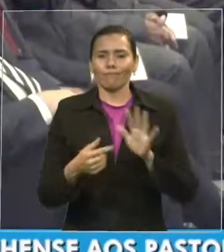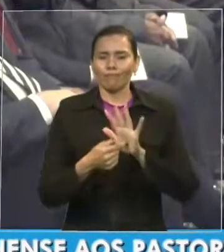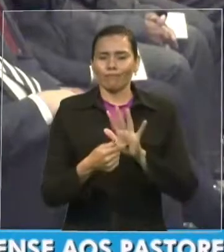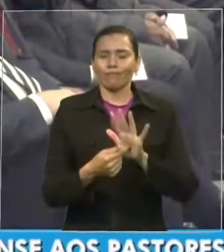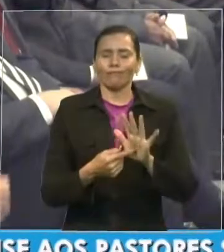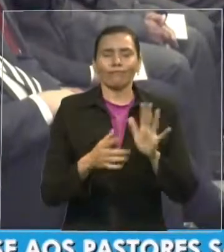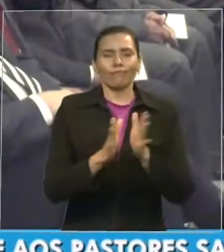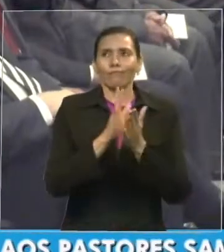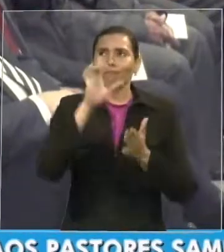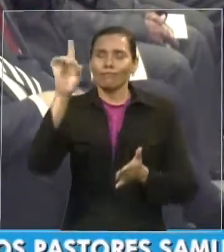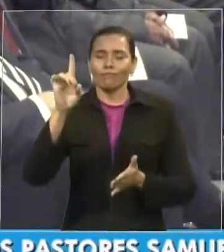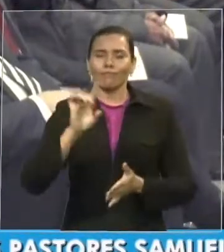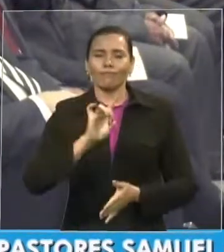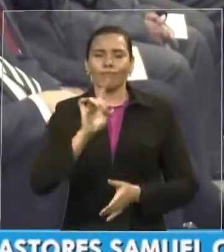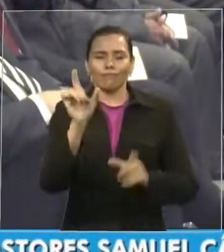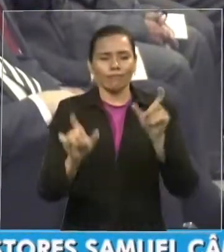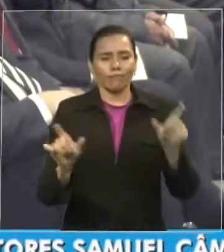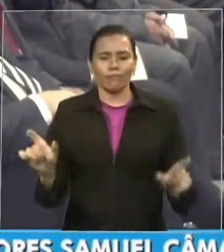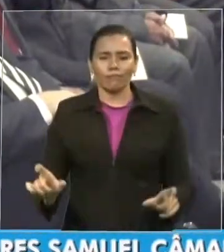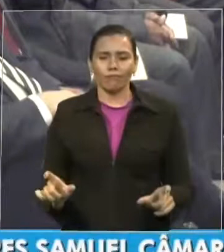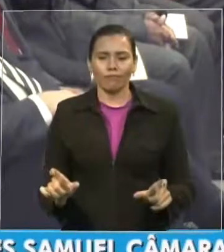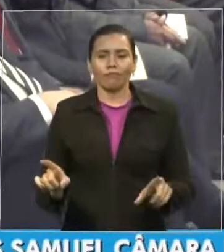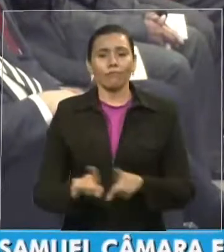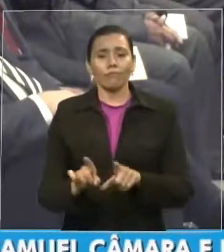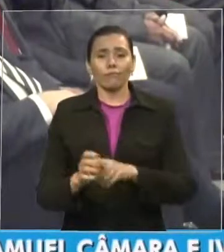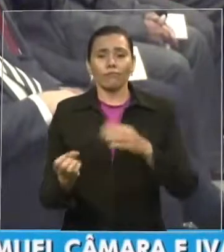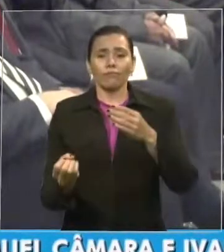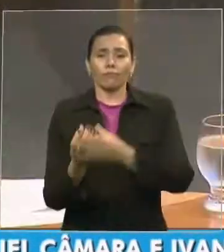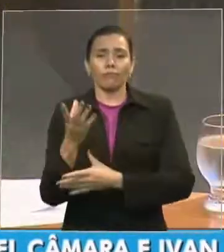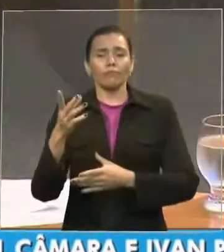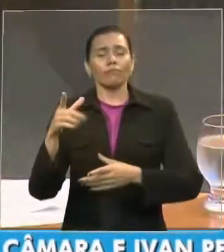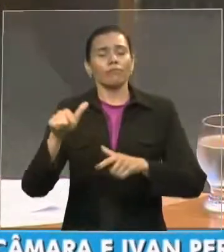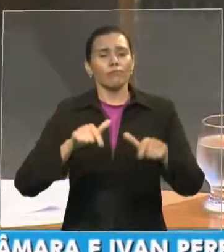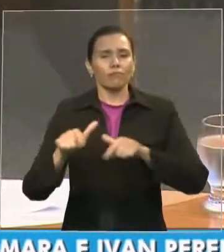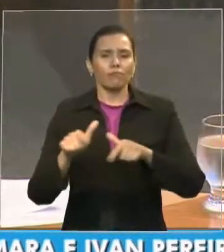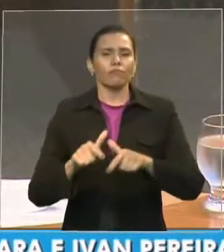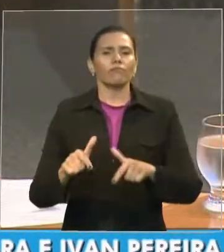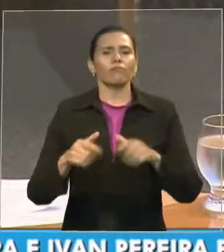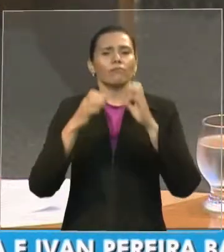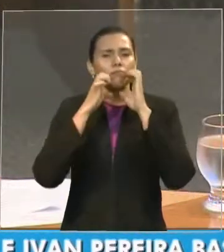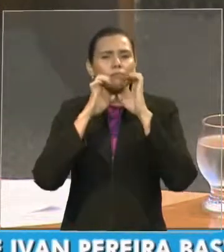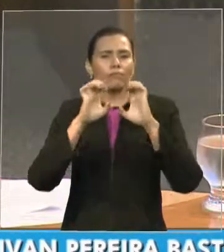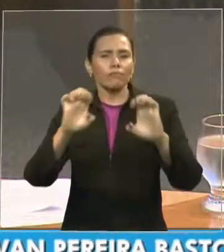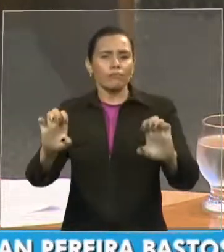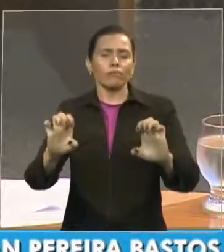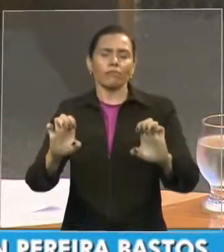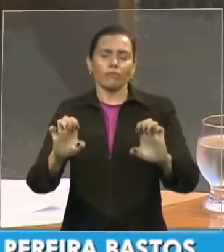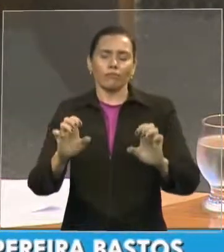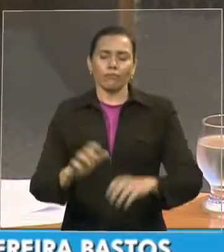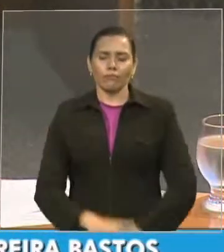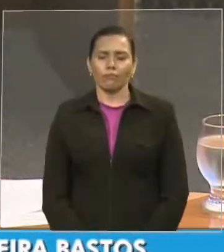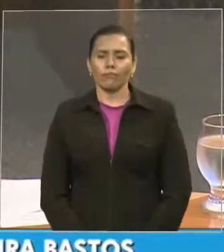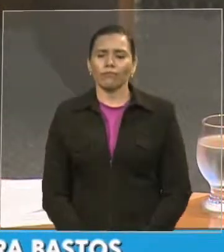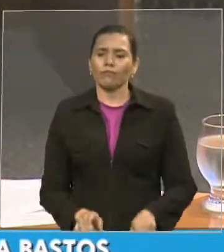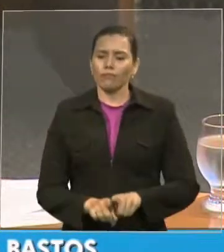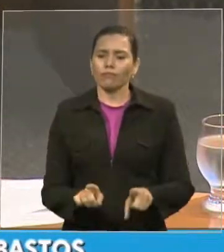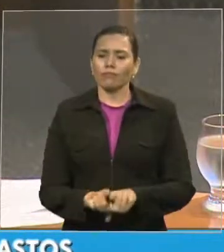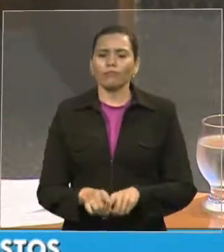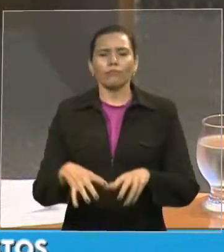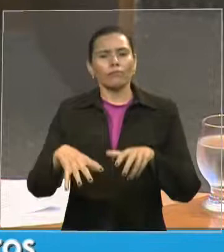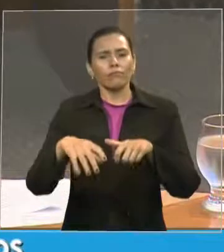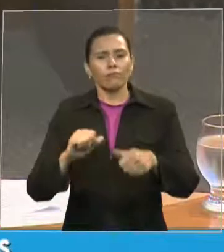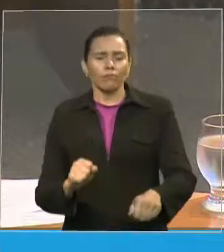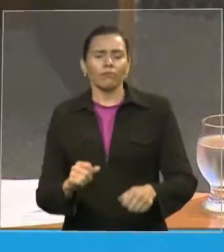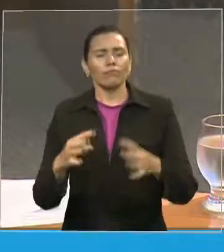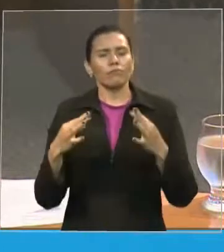trabalho de evangelismo. Ainda jovem, já concluíram vários cursos técnicos, de piloto